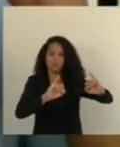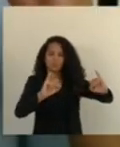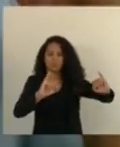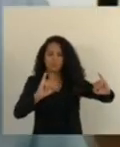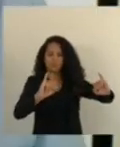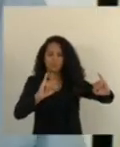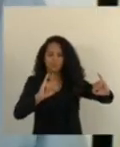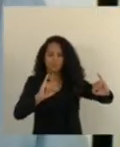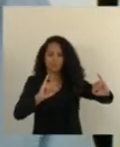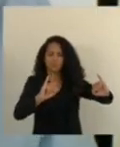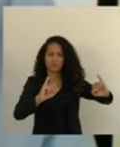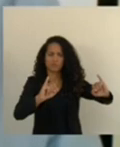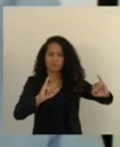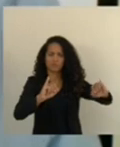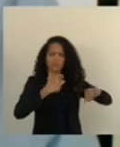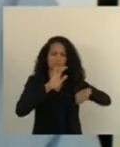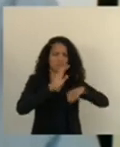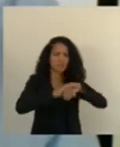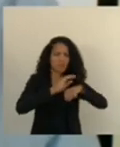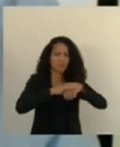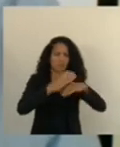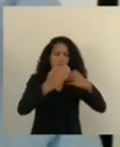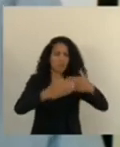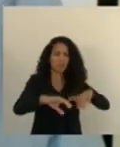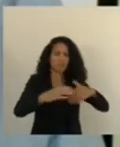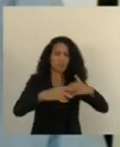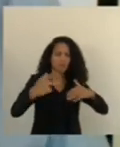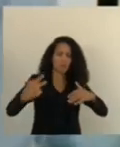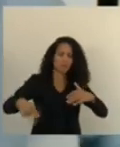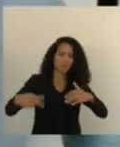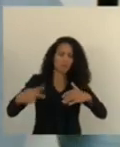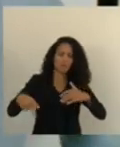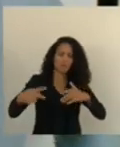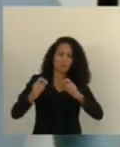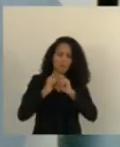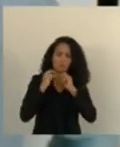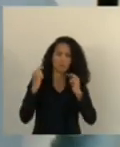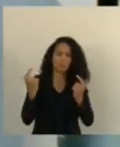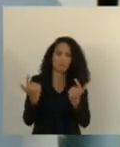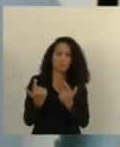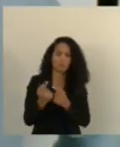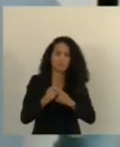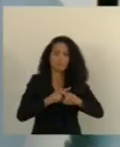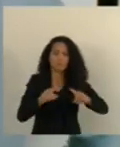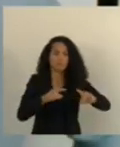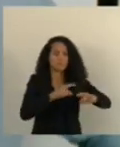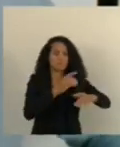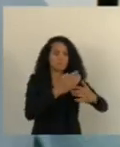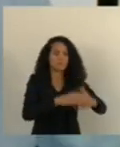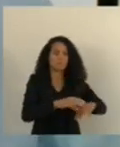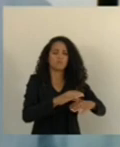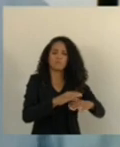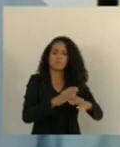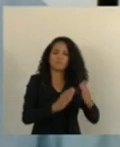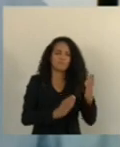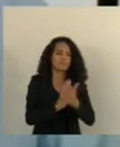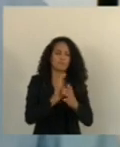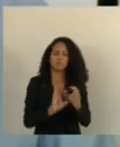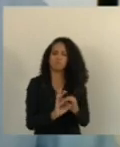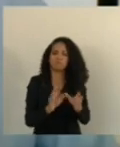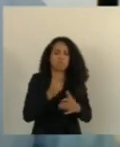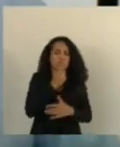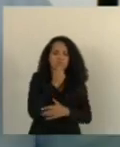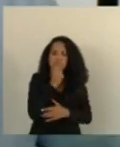um suposto concurso da assembleia legislativa mas esse concurso não está autorizado pela casa